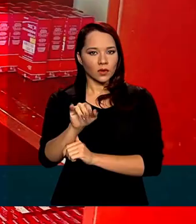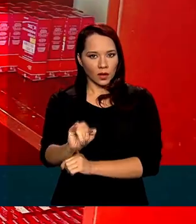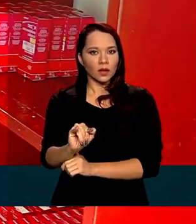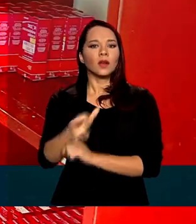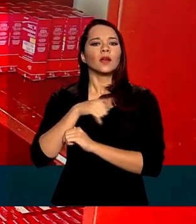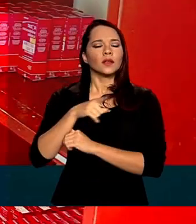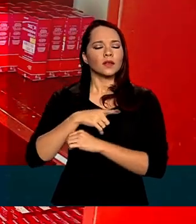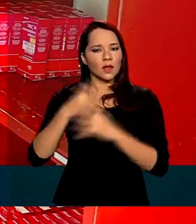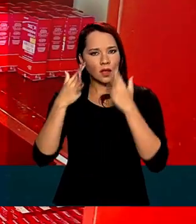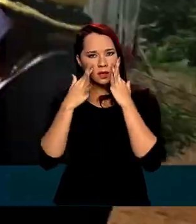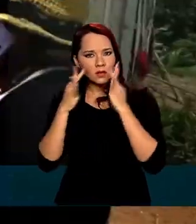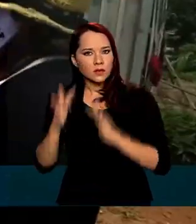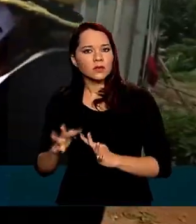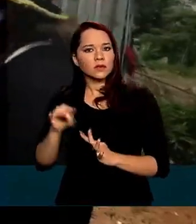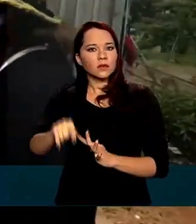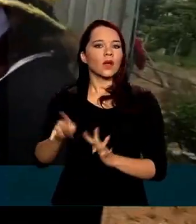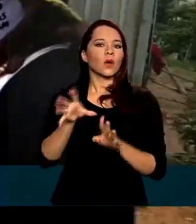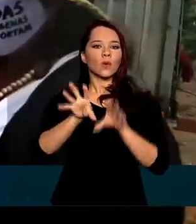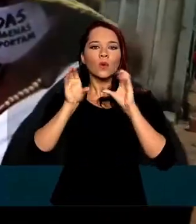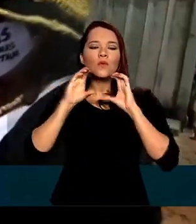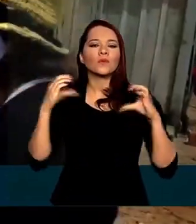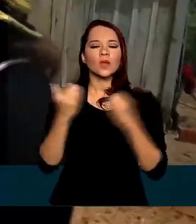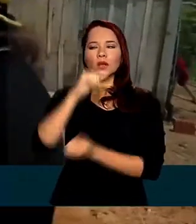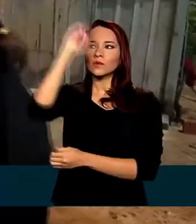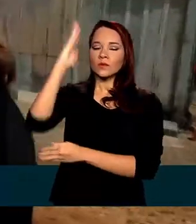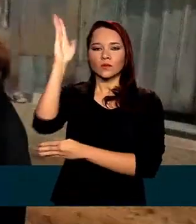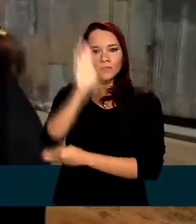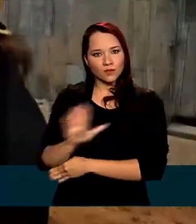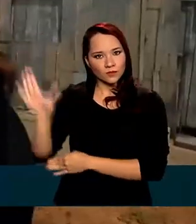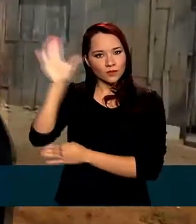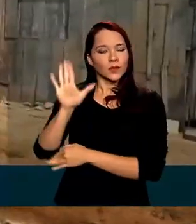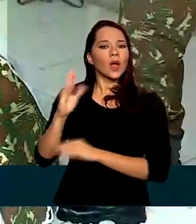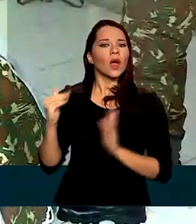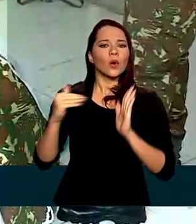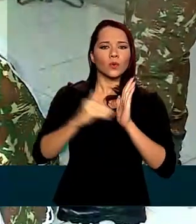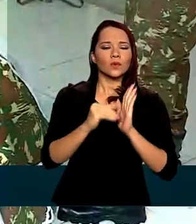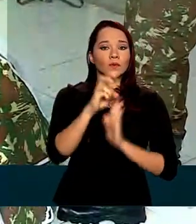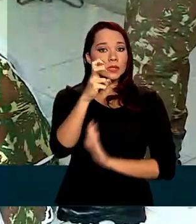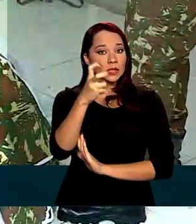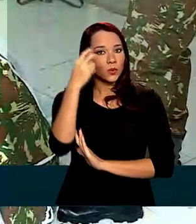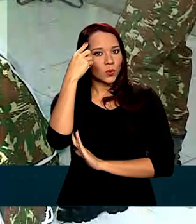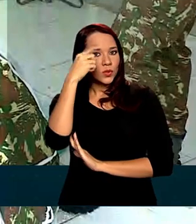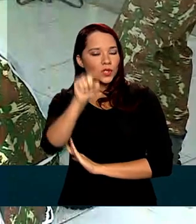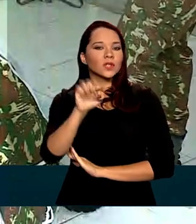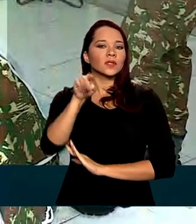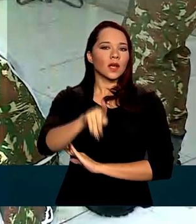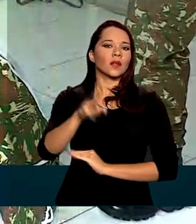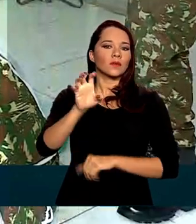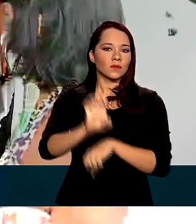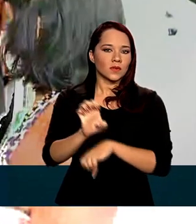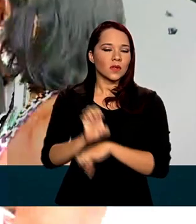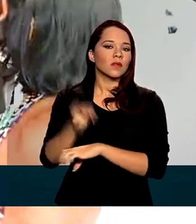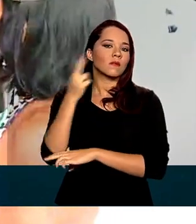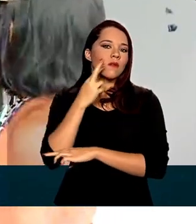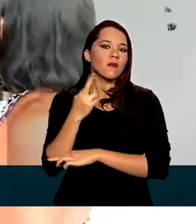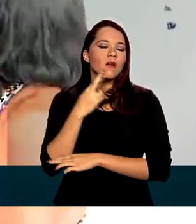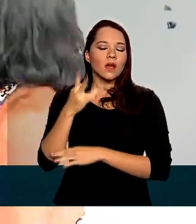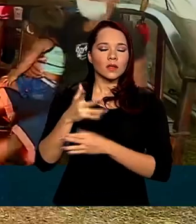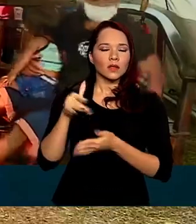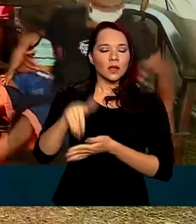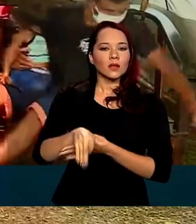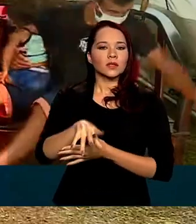série de atendimentos a comunidades em todo o país. A última missão foi há cinco dias no estado de Roraima, atendendo aldeias